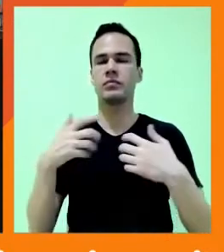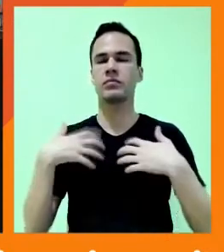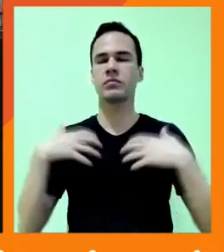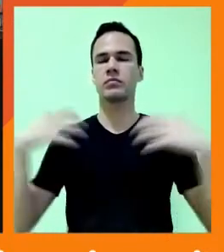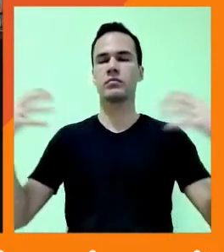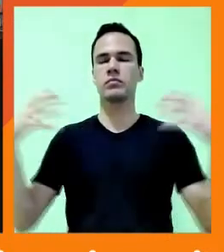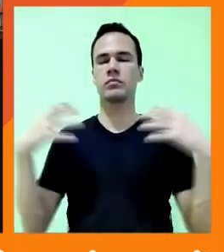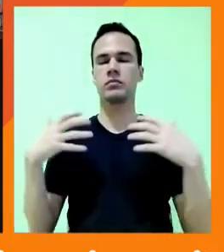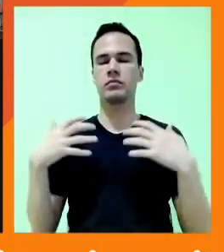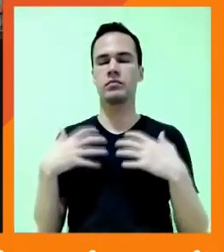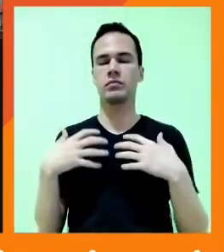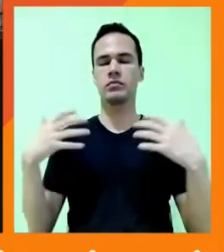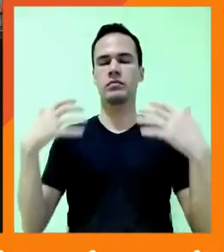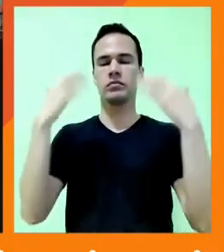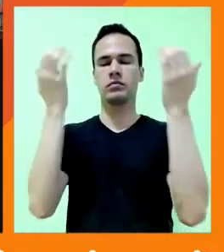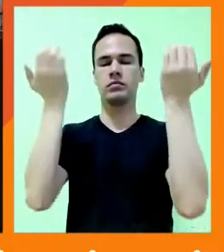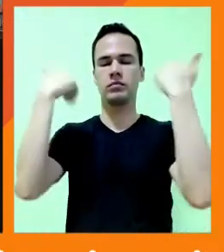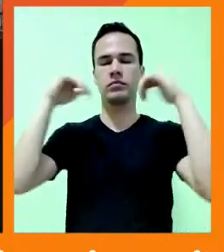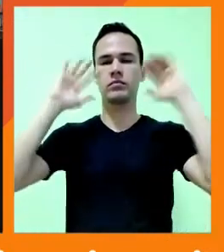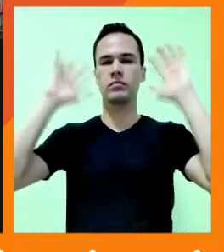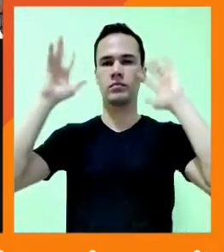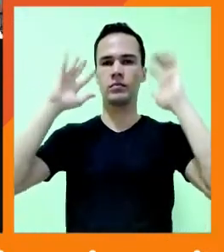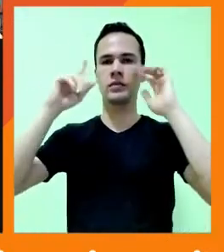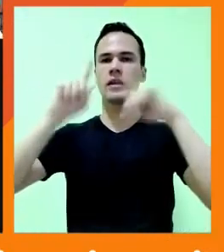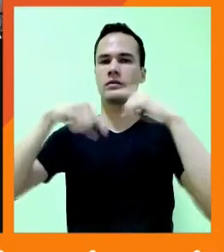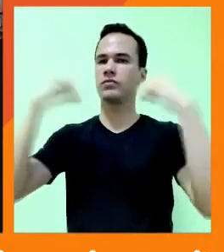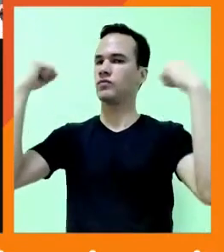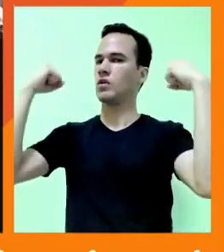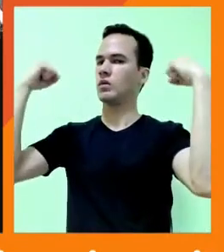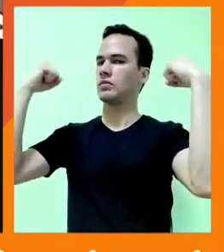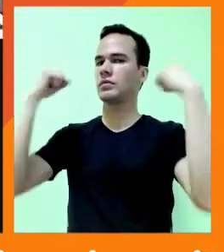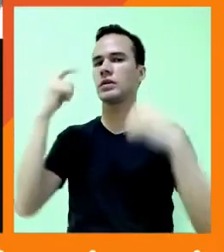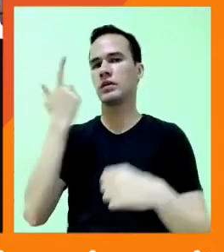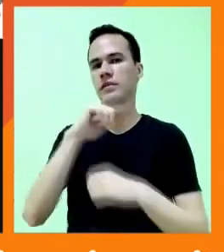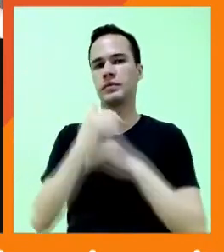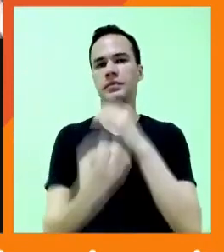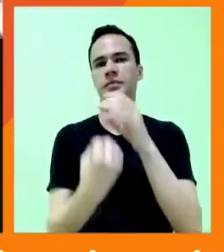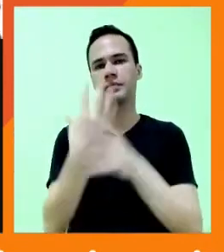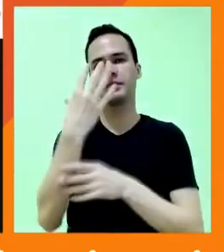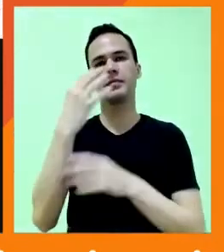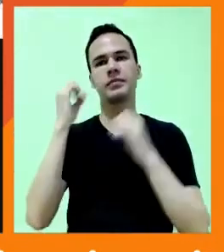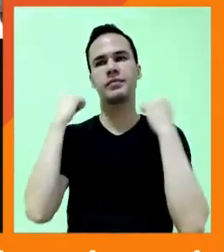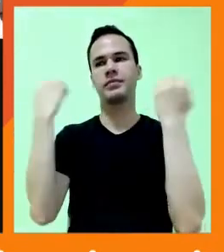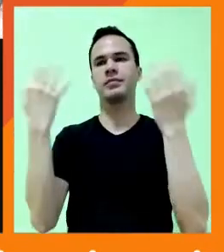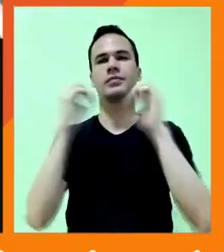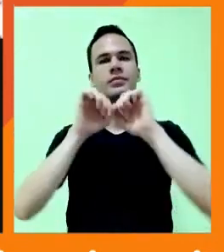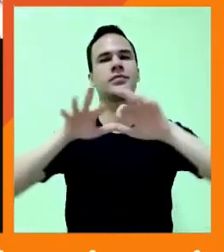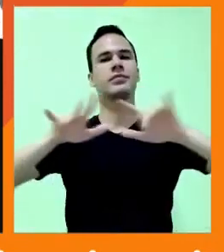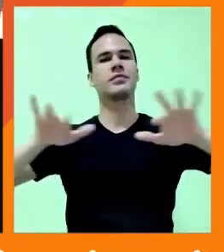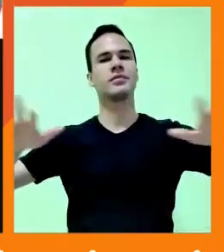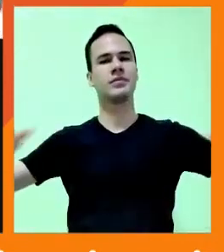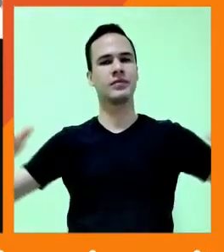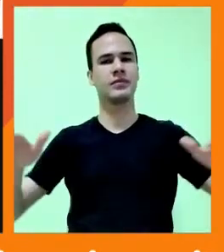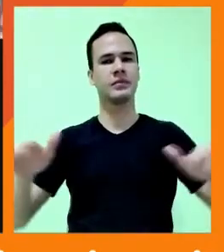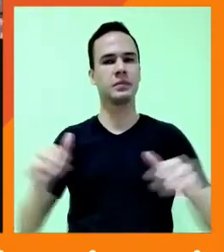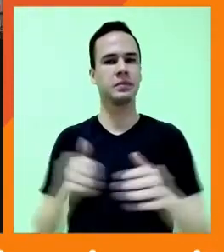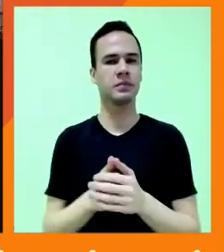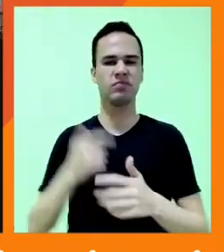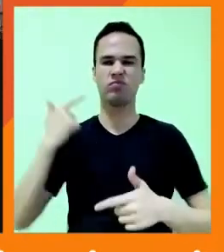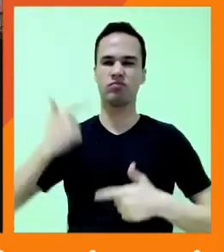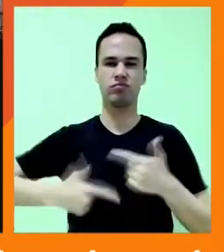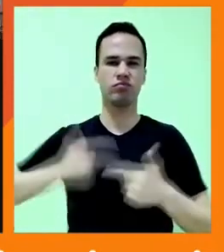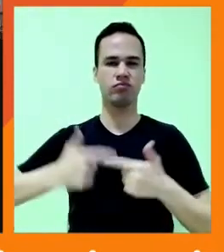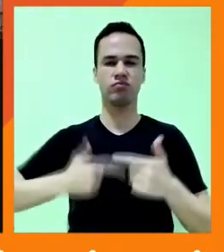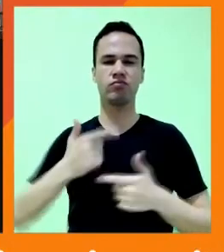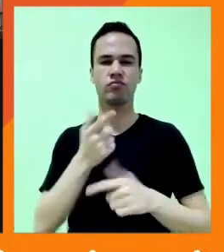olhar para dentro, para aí sim ficar forte o suficiente para criar para fora, para colocar nossa cara no sol, nossa cara no mundo, porque